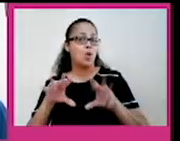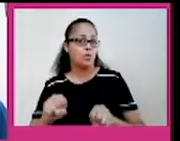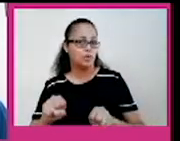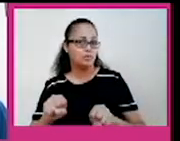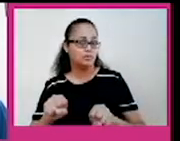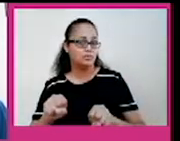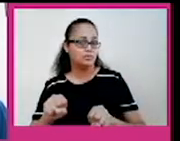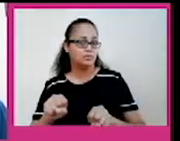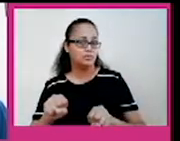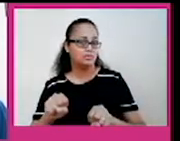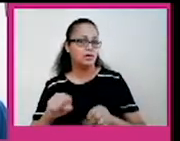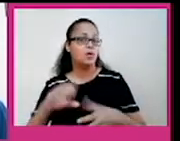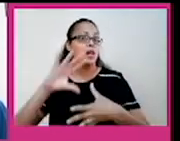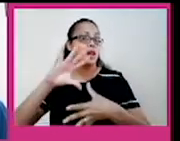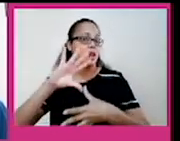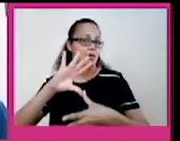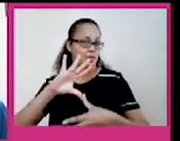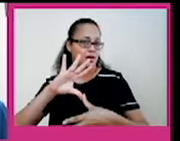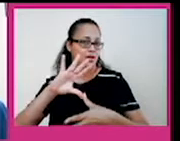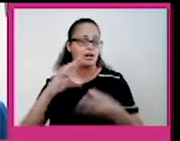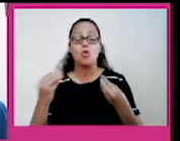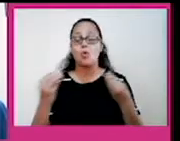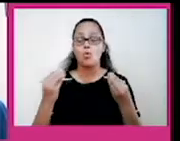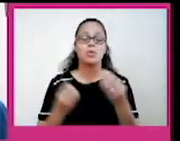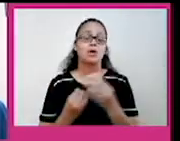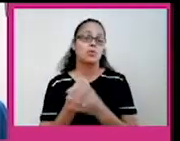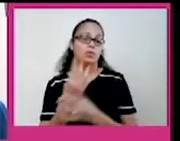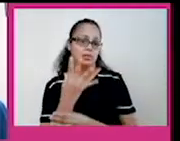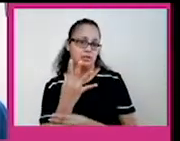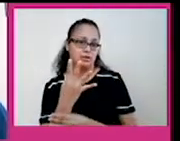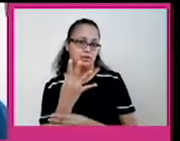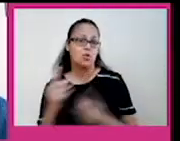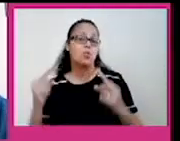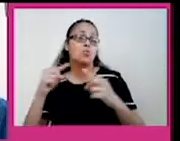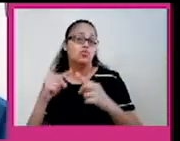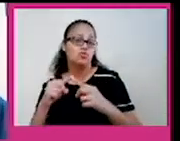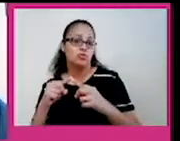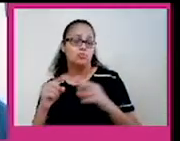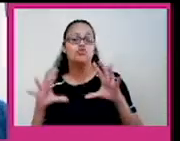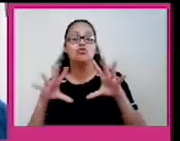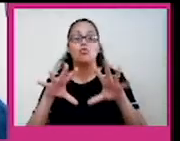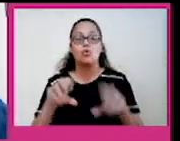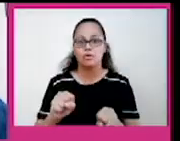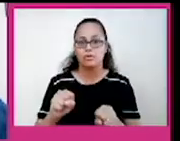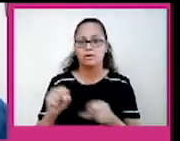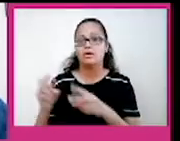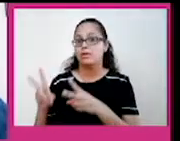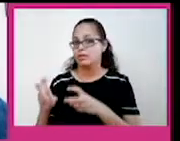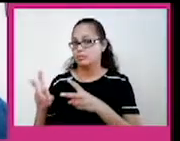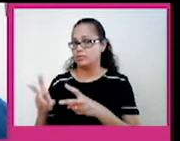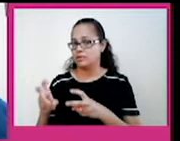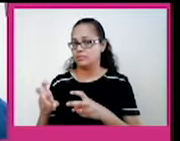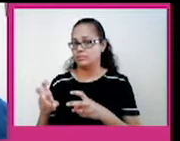dessa parte da América, como que aconteceu o tipo de colonização por exploração. Na aula de hoje,